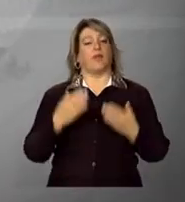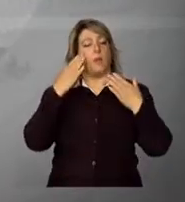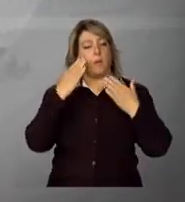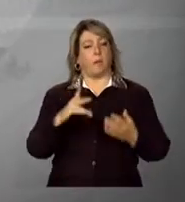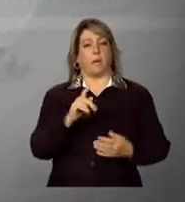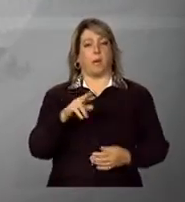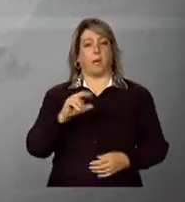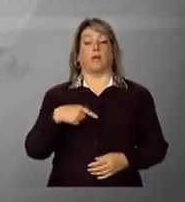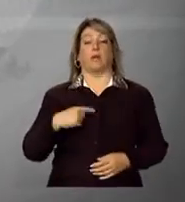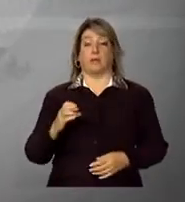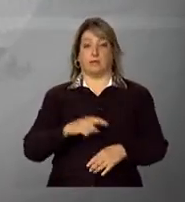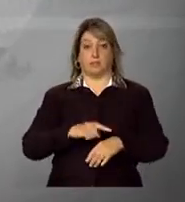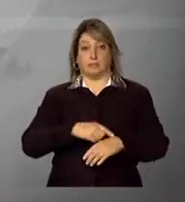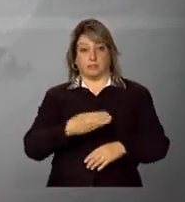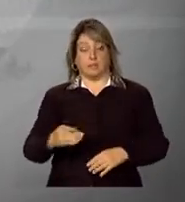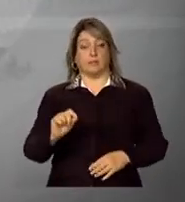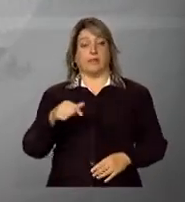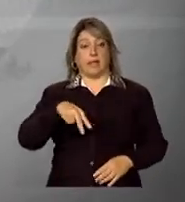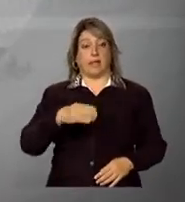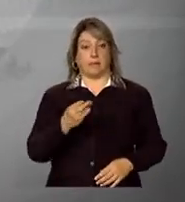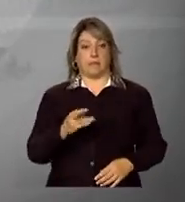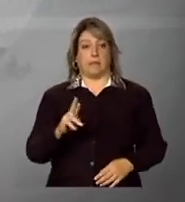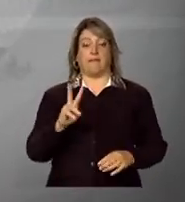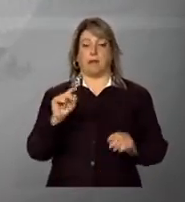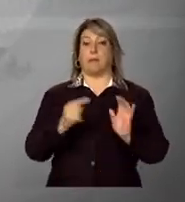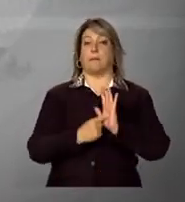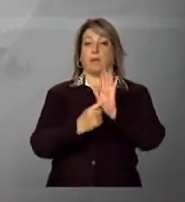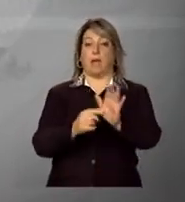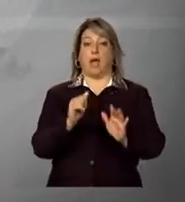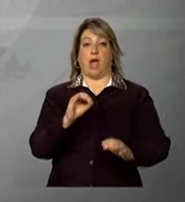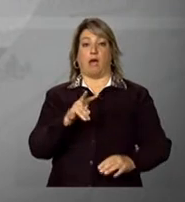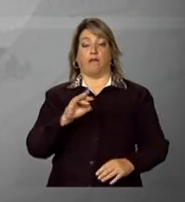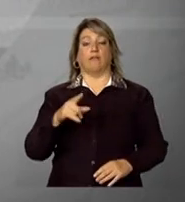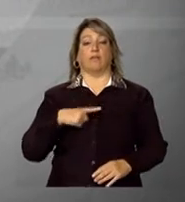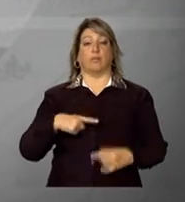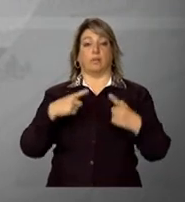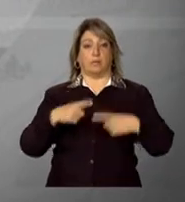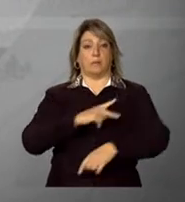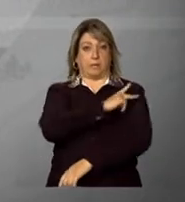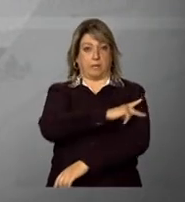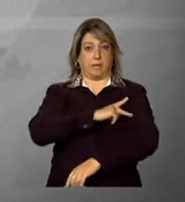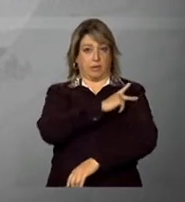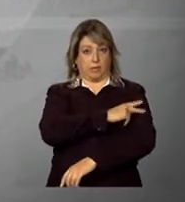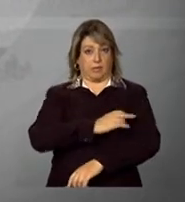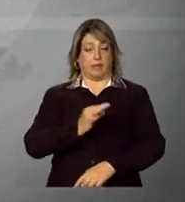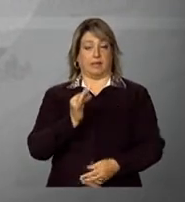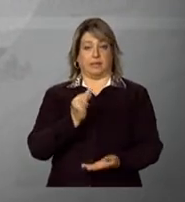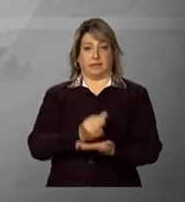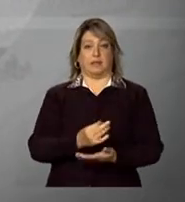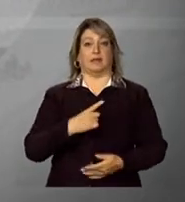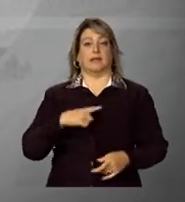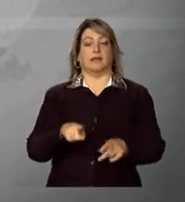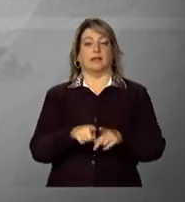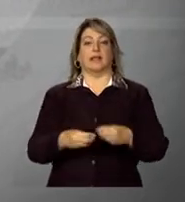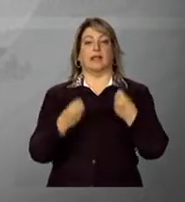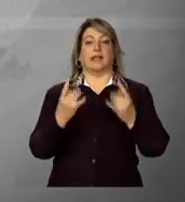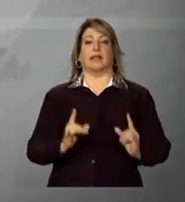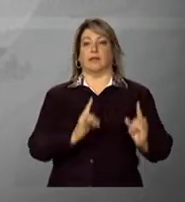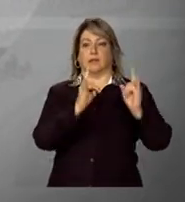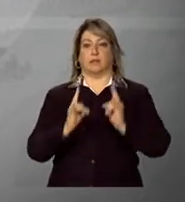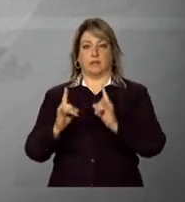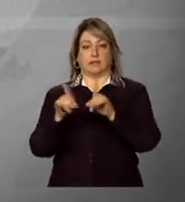Obrigada, Paulo. E logo mais, a NBR vai transmitir ao vivo de Teresina, no Piauí, a entrega dos apartamentos e das